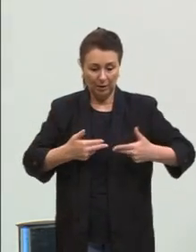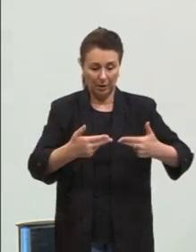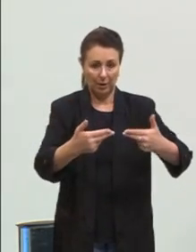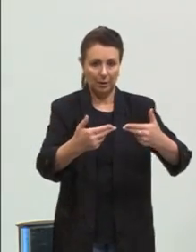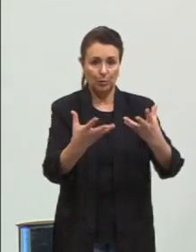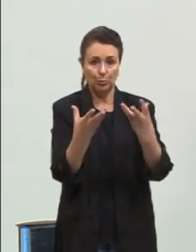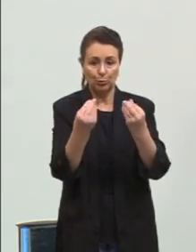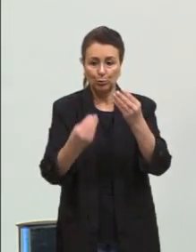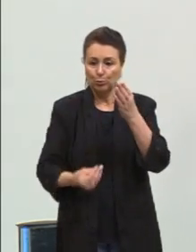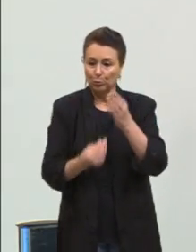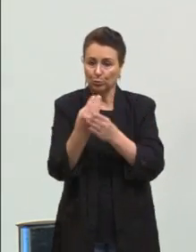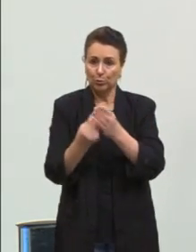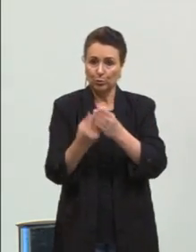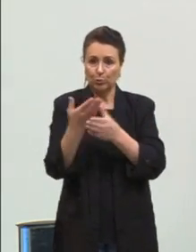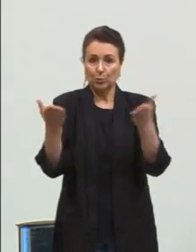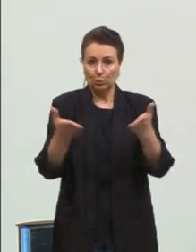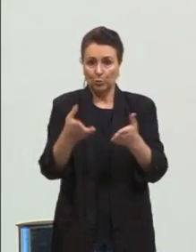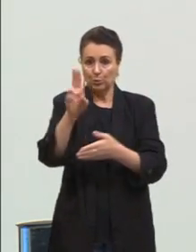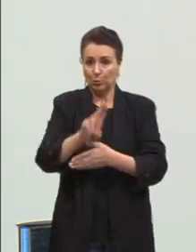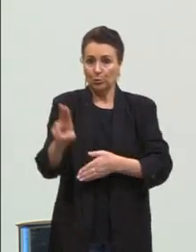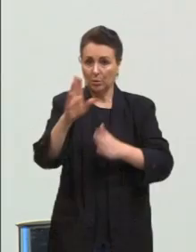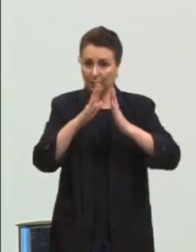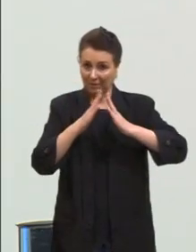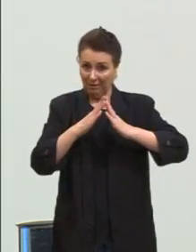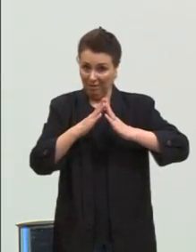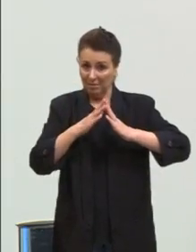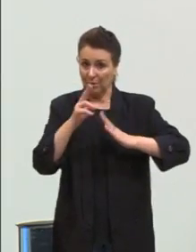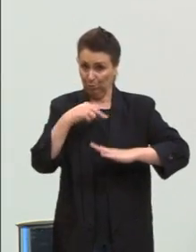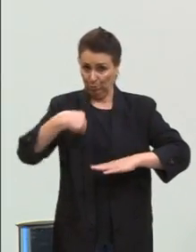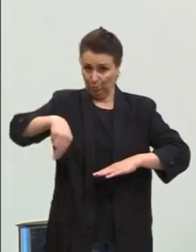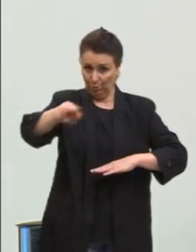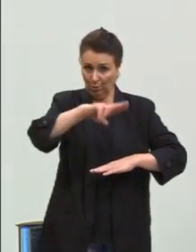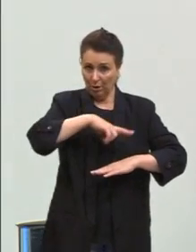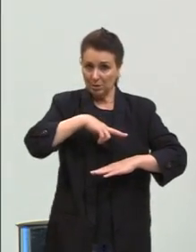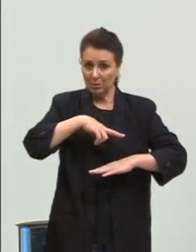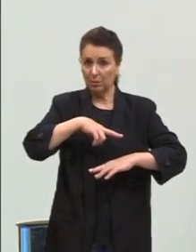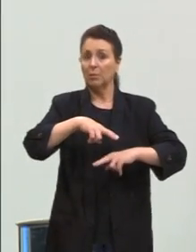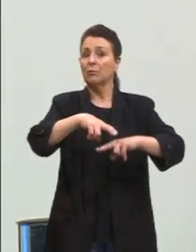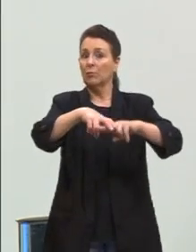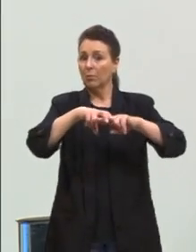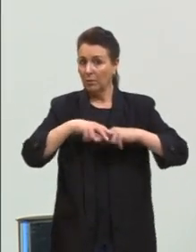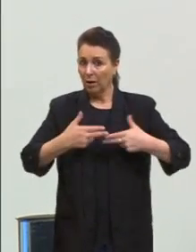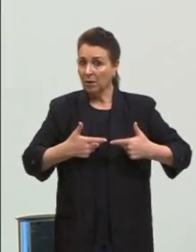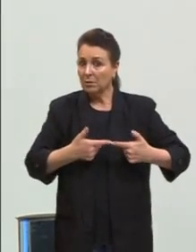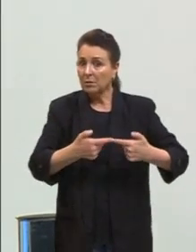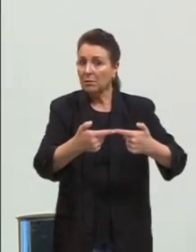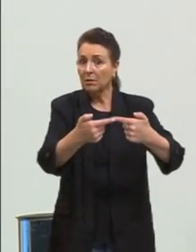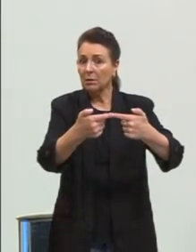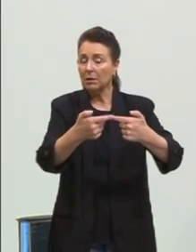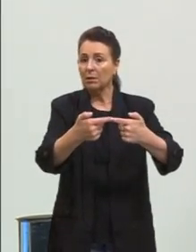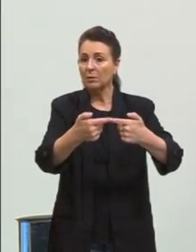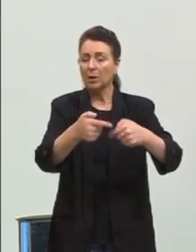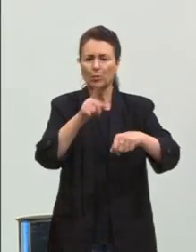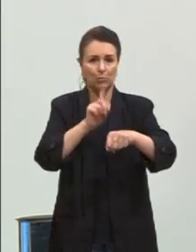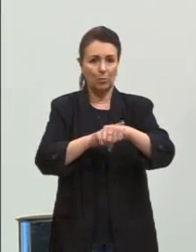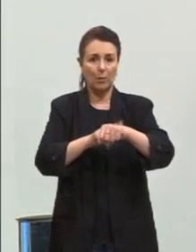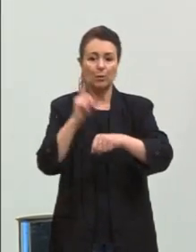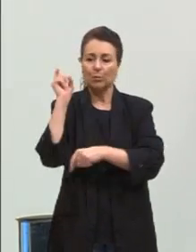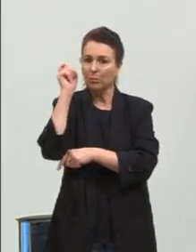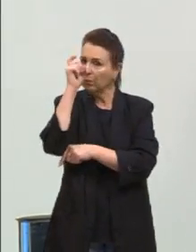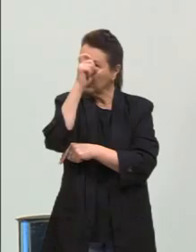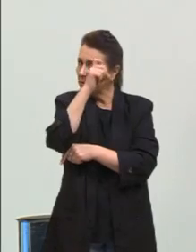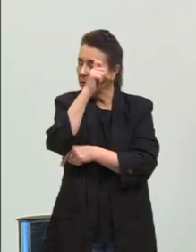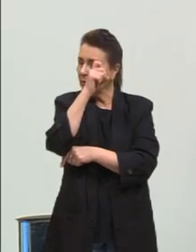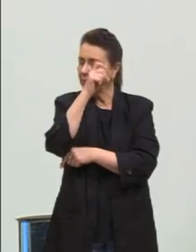hoje estão dentro da nossa casa vieram desses momentos críticos que muitas vezes a gente até